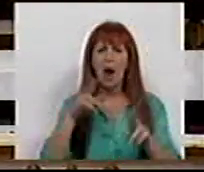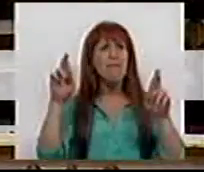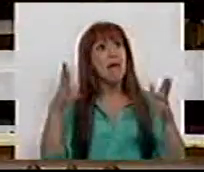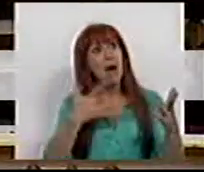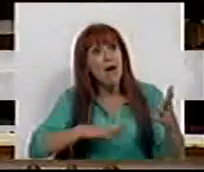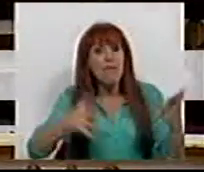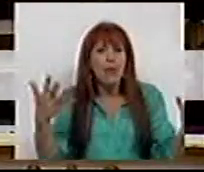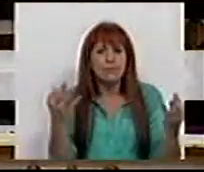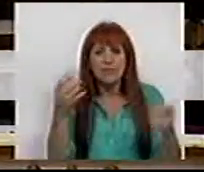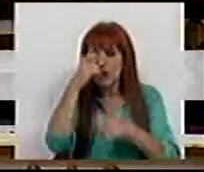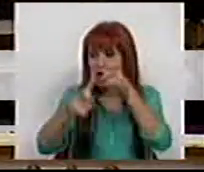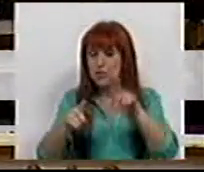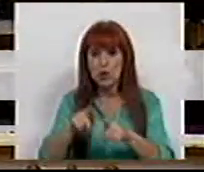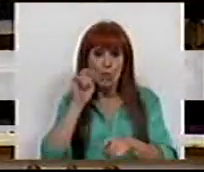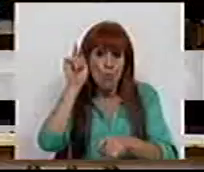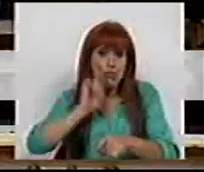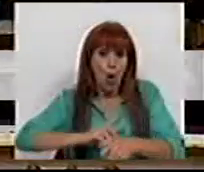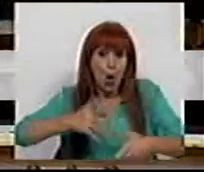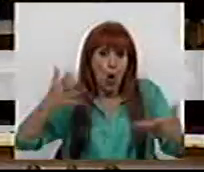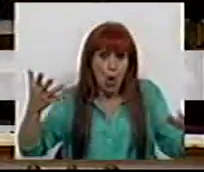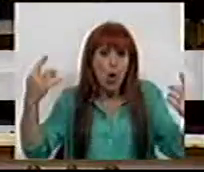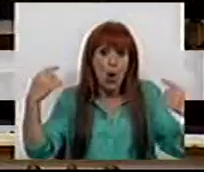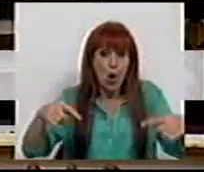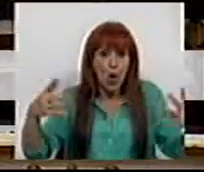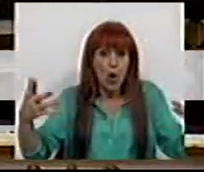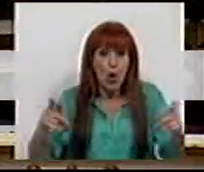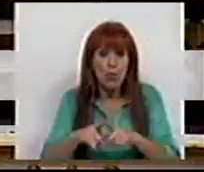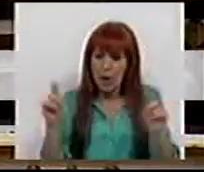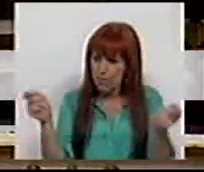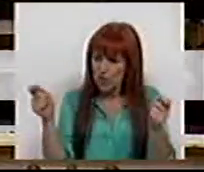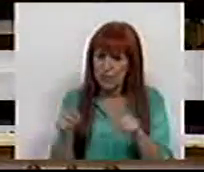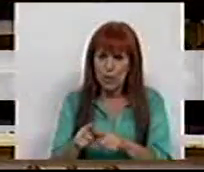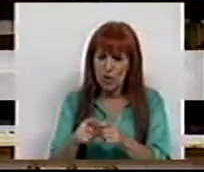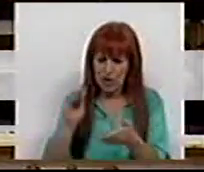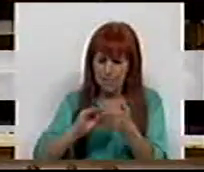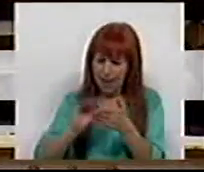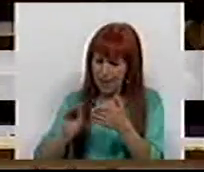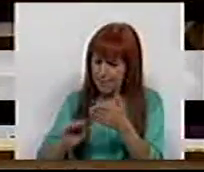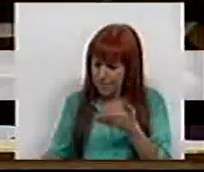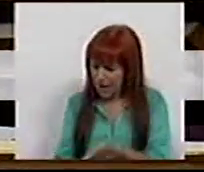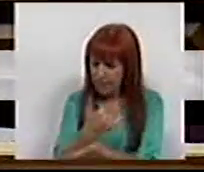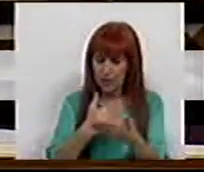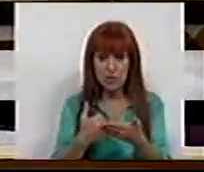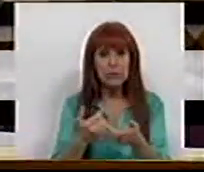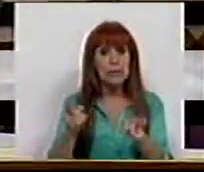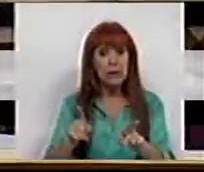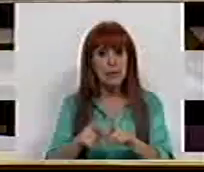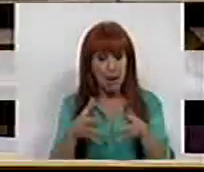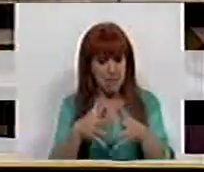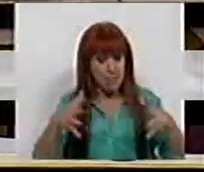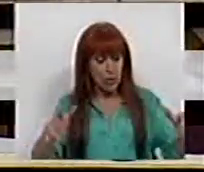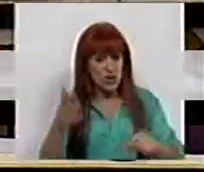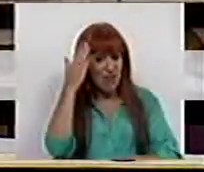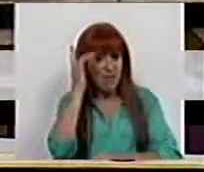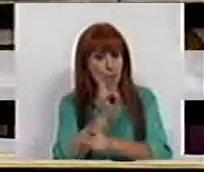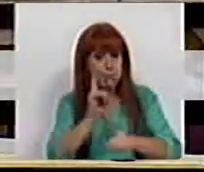aspirações dos cidadãos e das cidadãs que promoveram este abaixo-assinado, faz também alargando